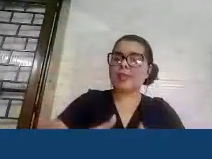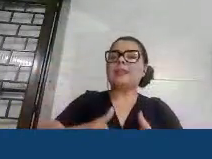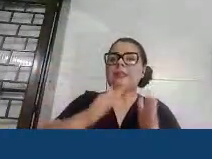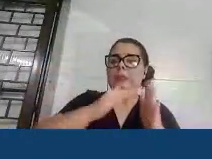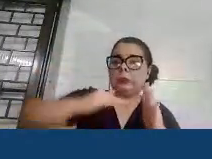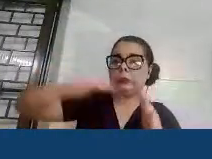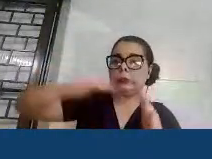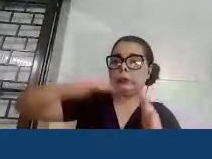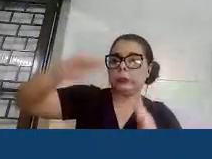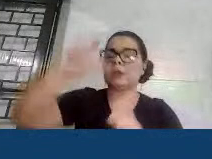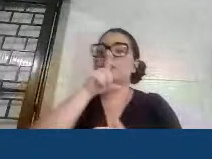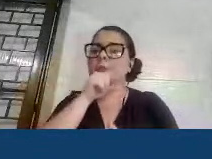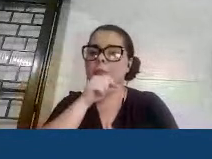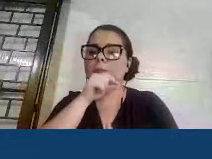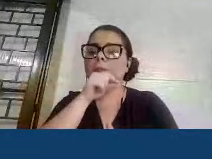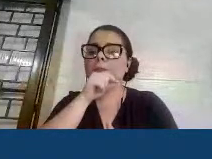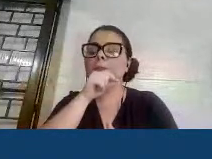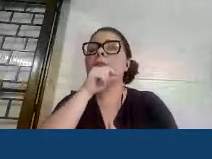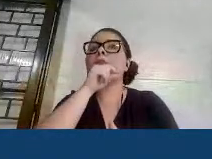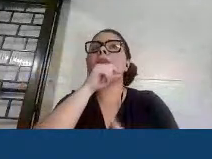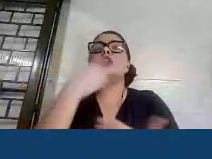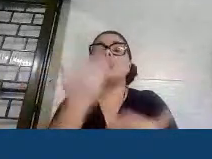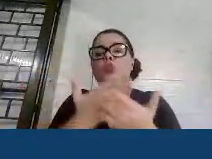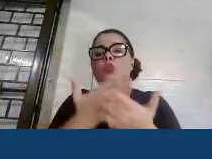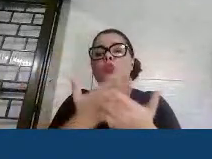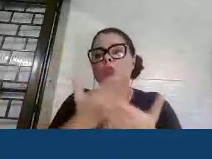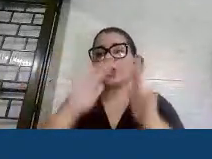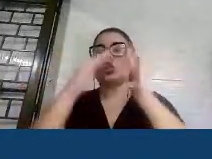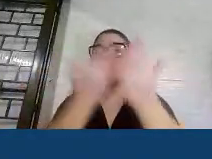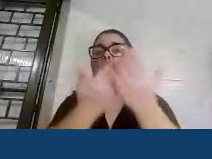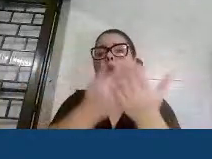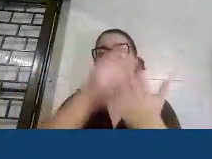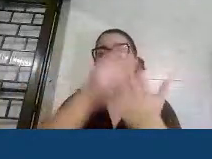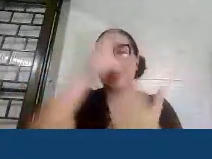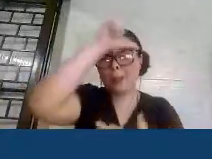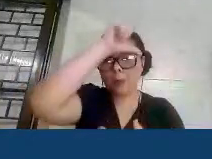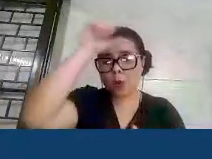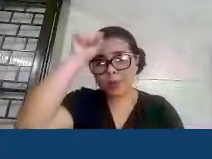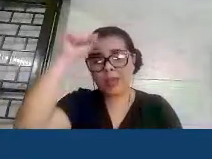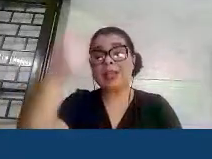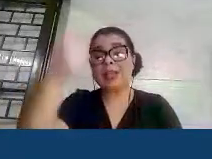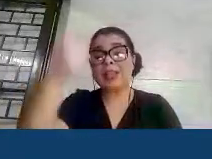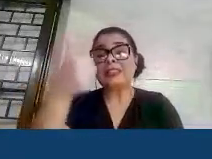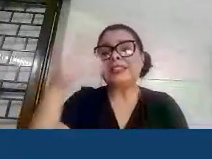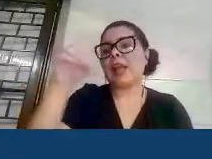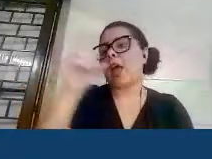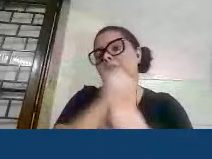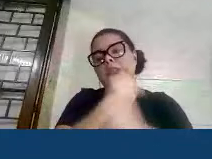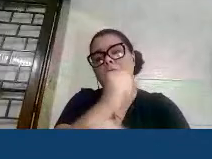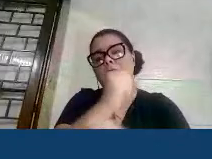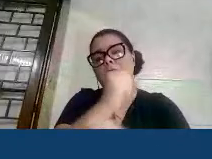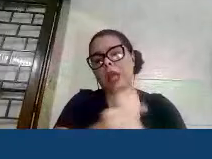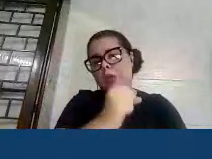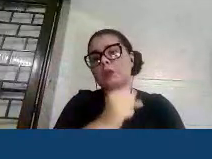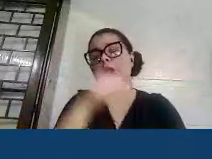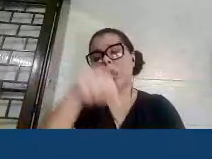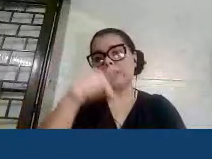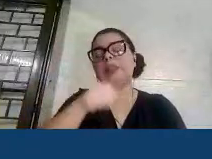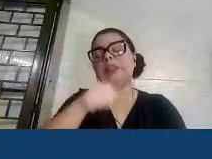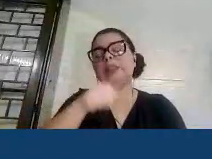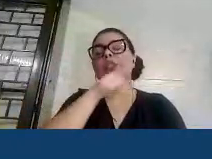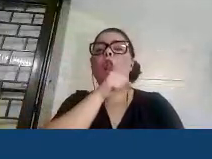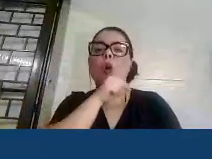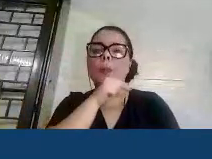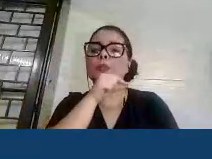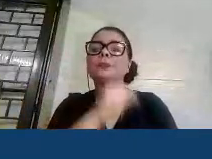rede pública grande parte da minha vida, praticamente 10 anos da minha vida escolar foi na rede municipal de ensino aqui de Nelópolis,